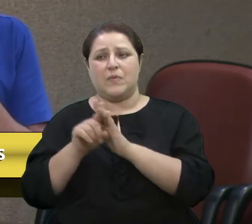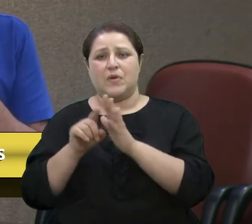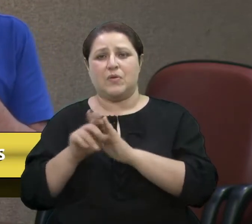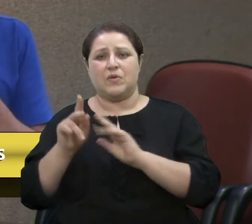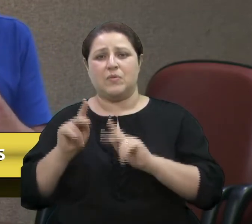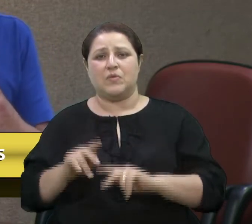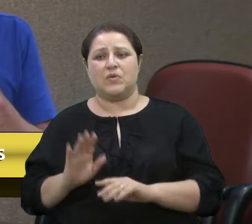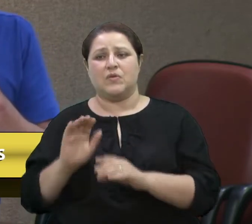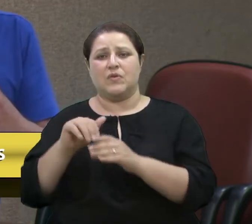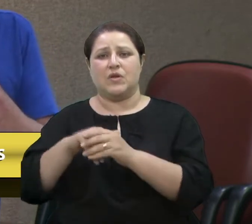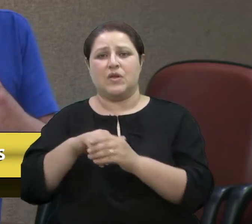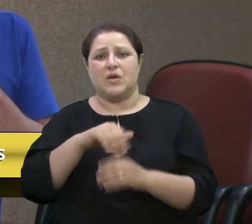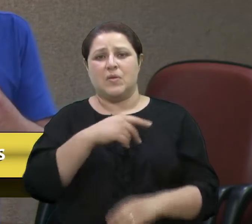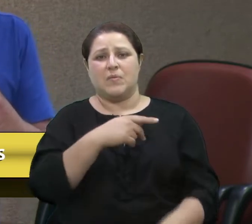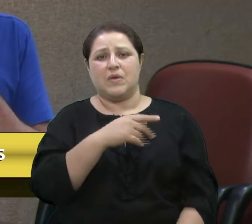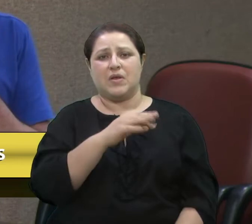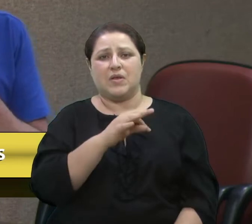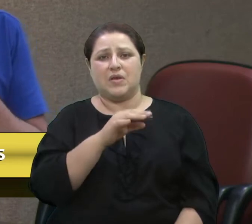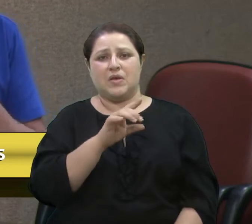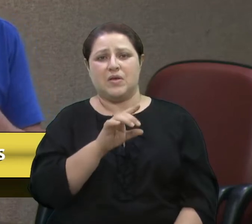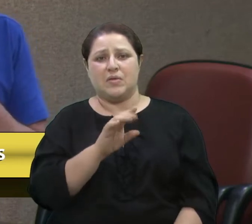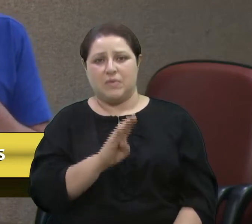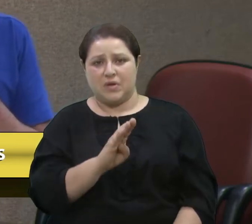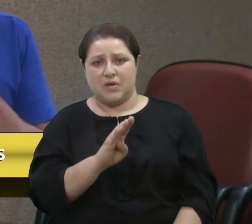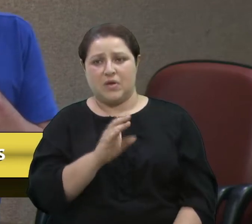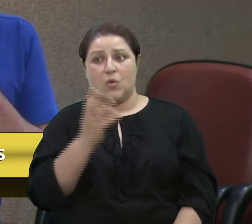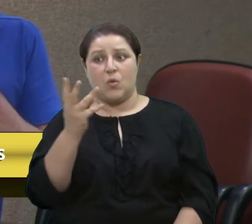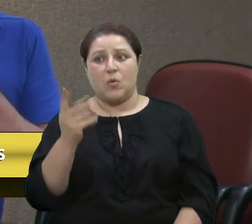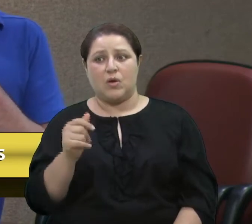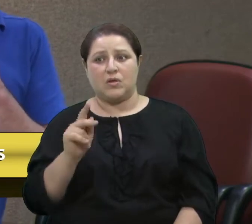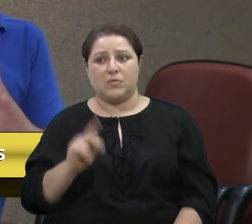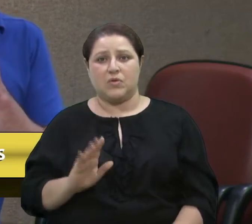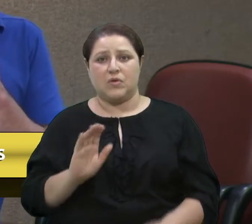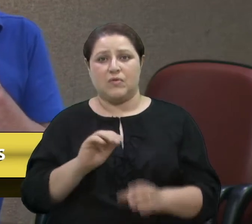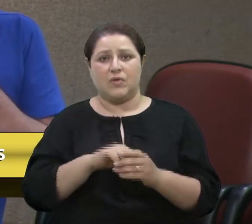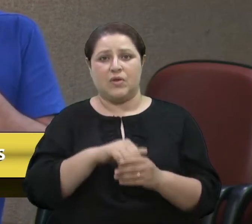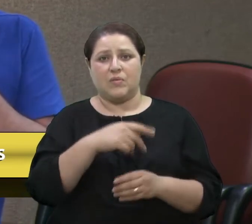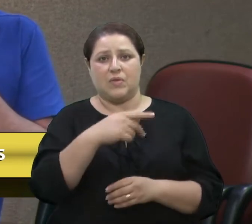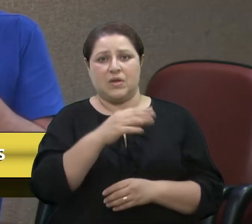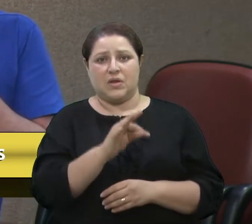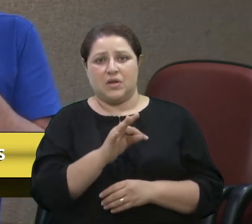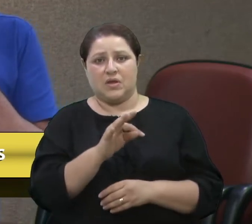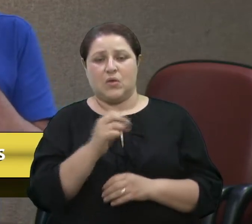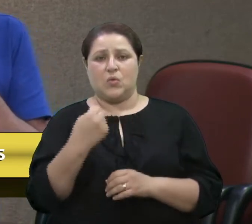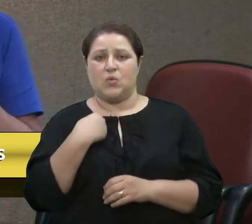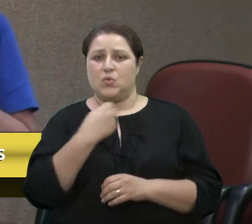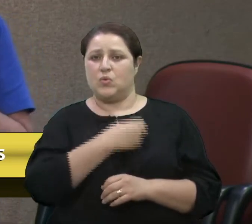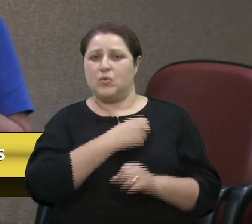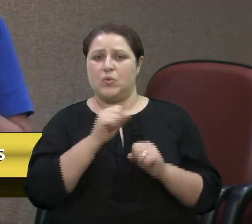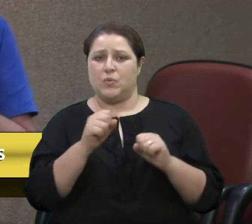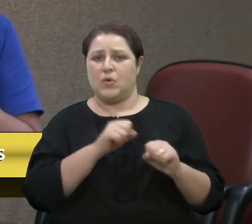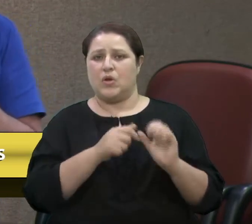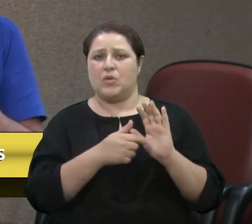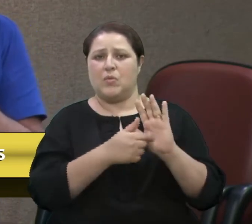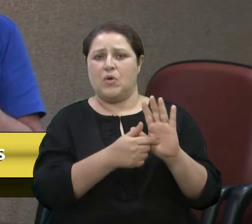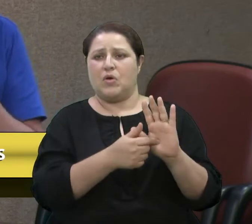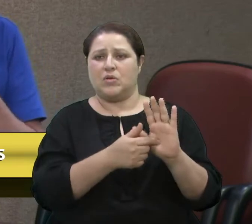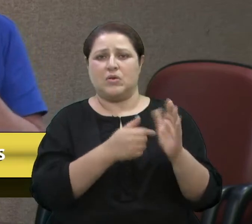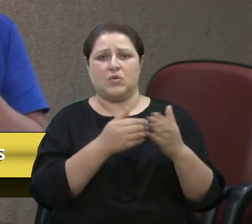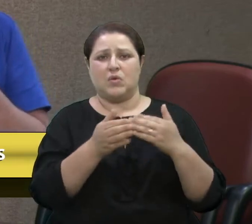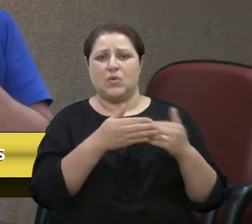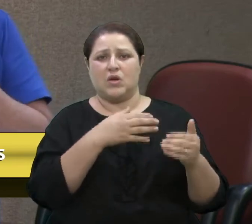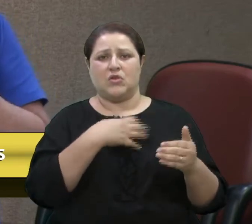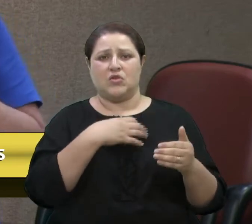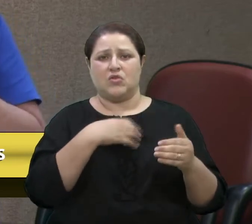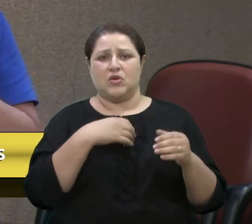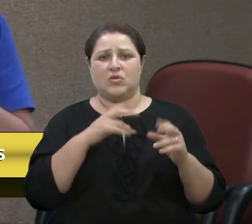votaram, por exemplo, no PTB, quantas votaram no PT. Então, os números, a gente pode colocar de qualquer jeito, que a gente sempre vai